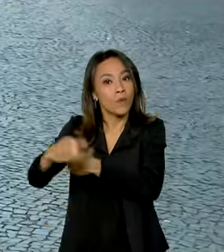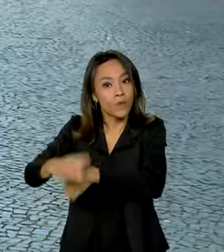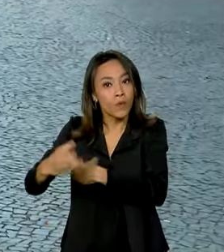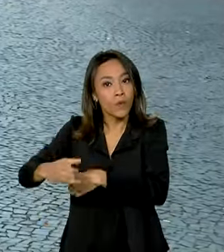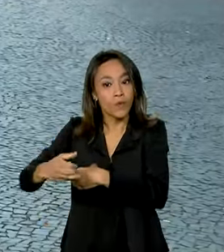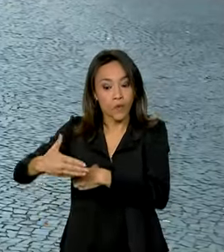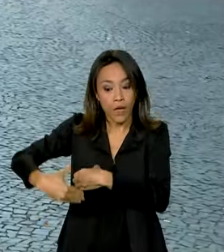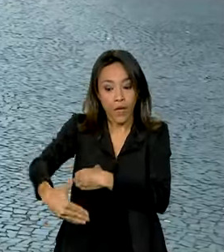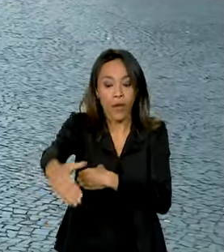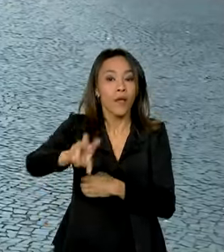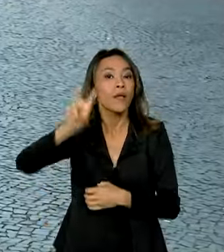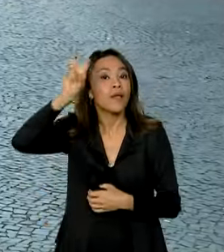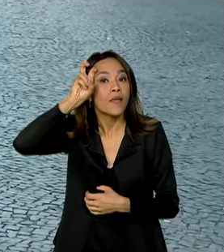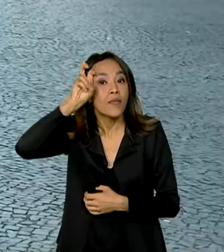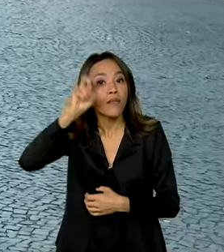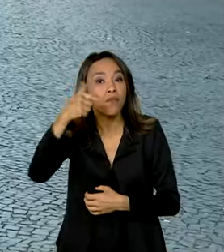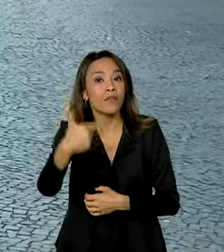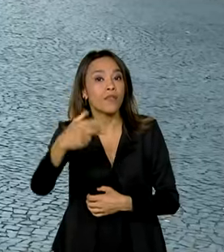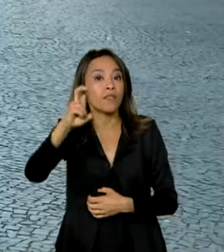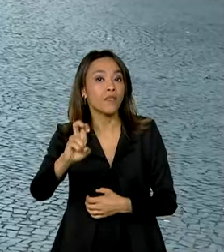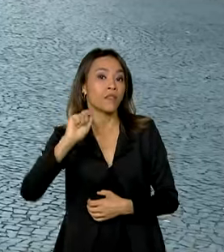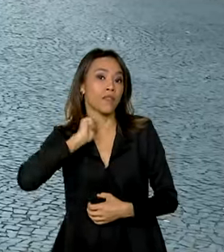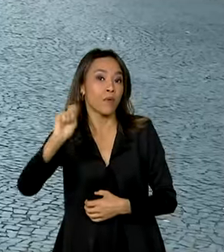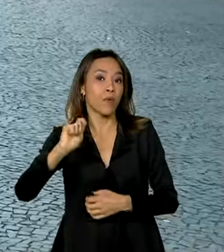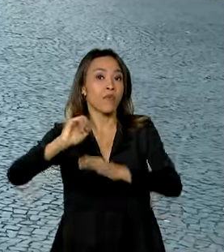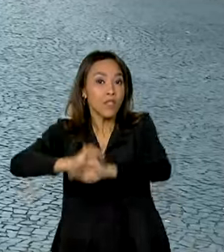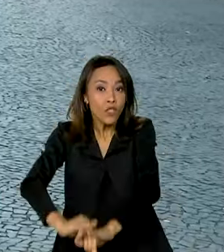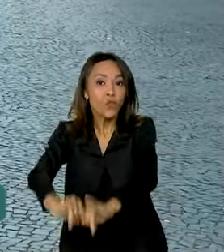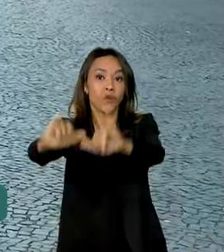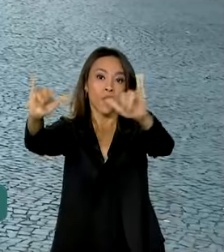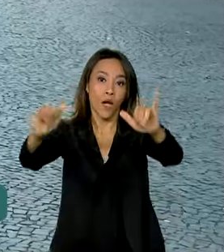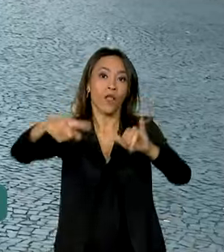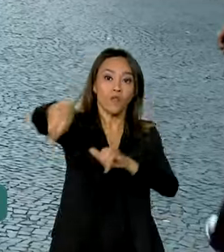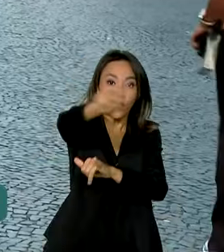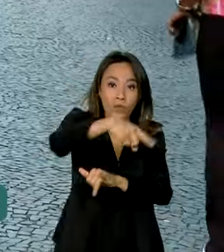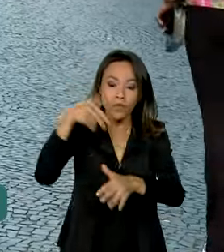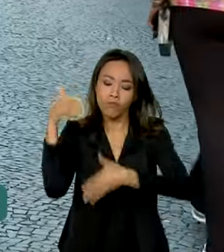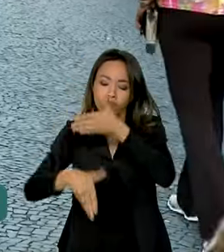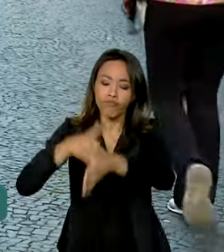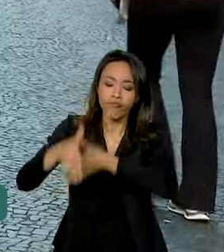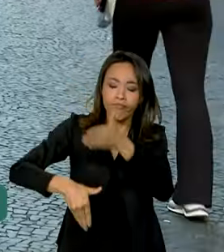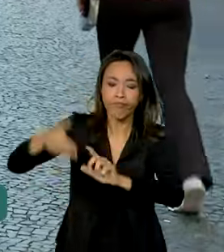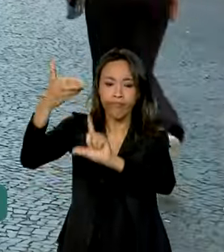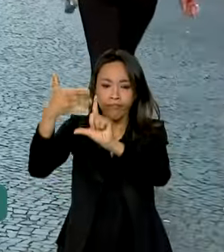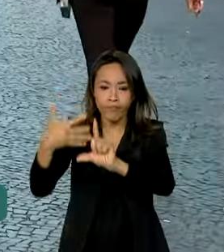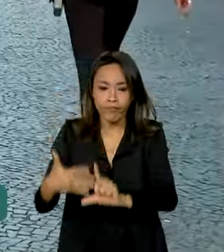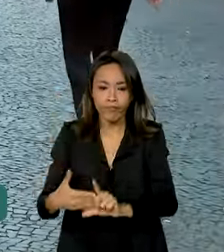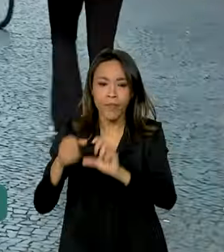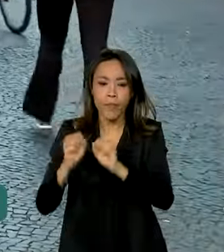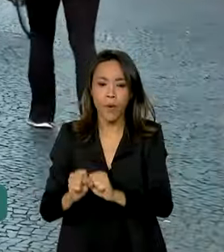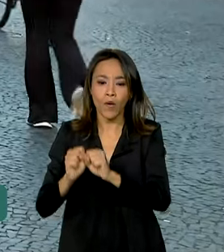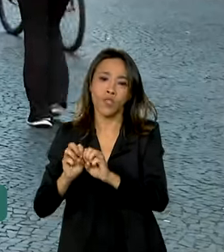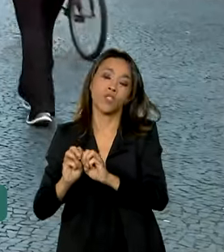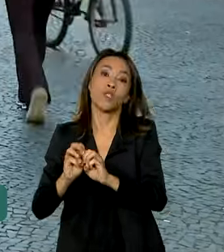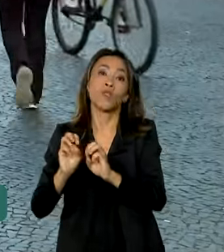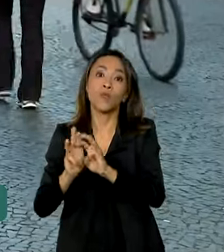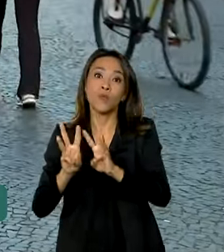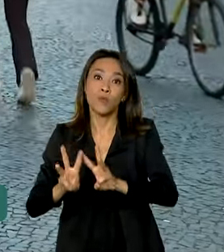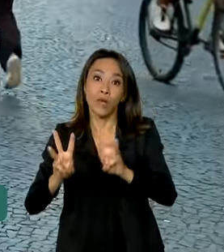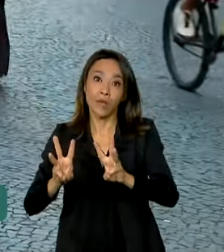divulgado na quinta-feira, 25 de abril. Os candidatos podem acessá-lo no site www.gov